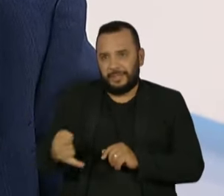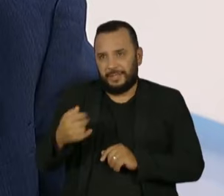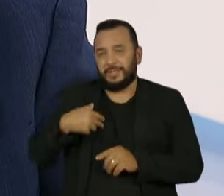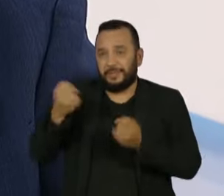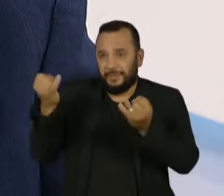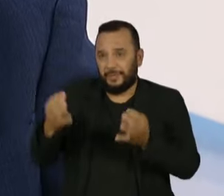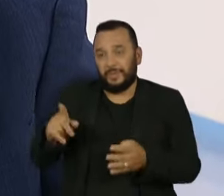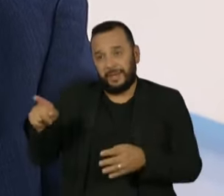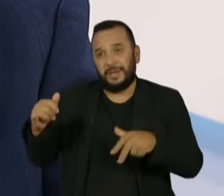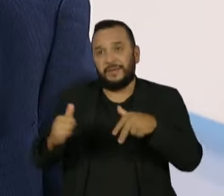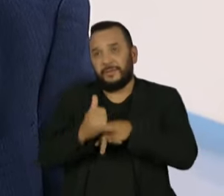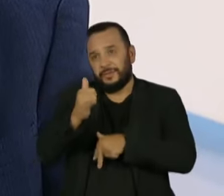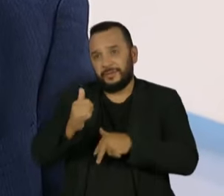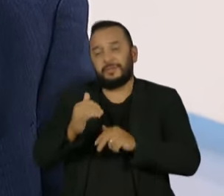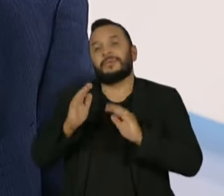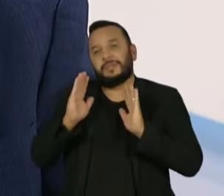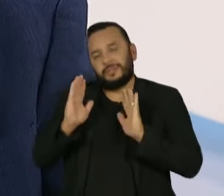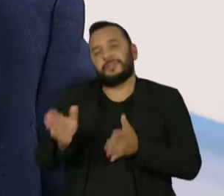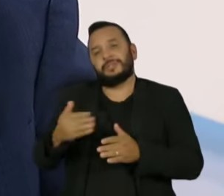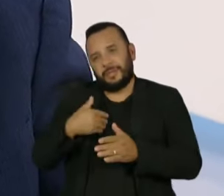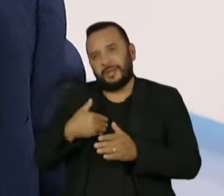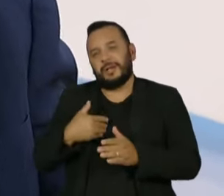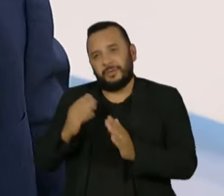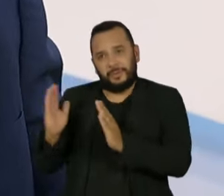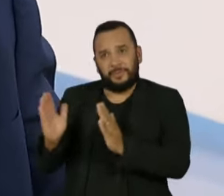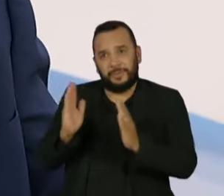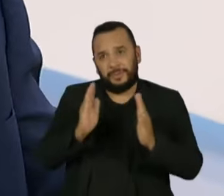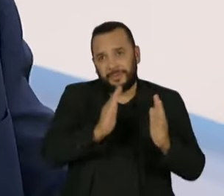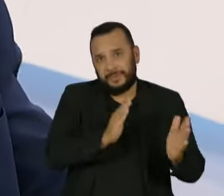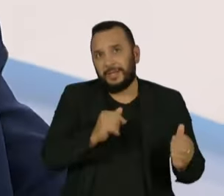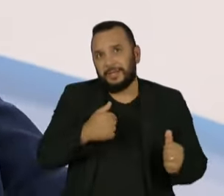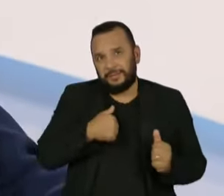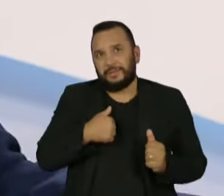todo o processo. Então, quem é vítima não pode julgar. Ele deveria se julgar impedido.